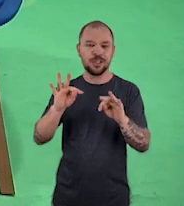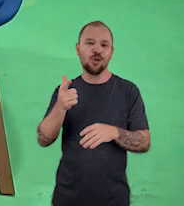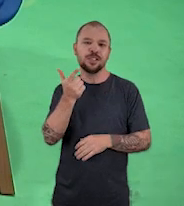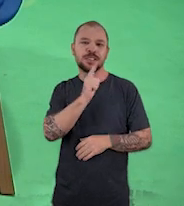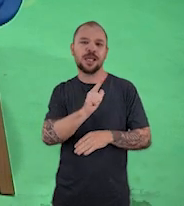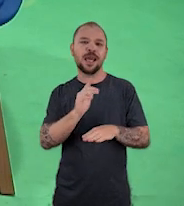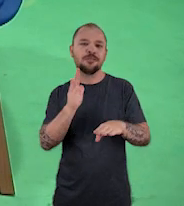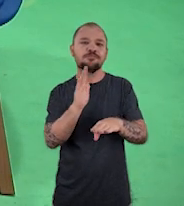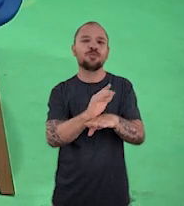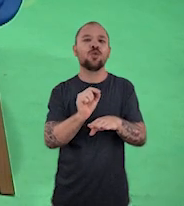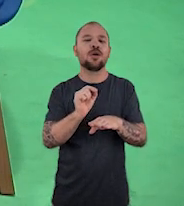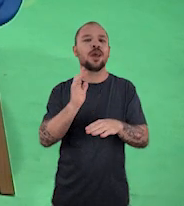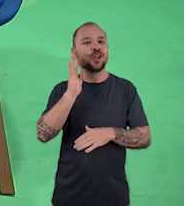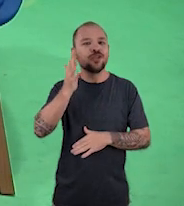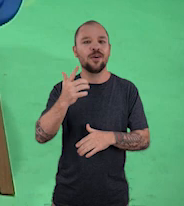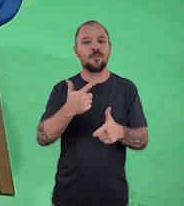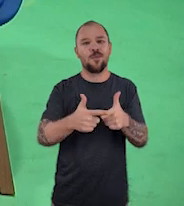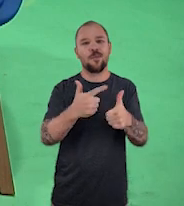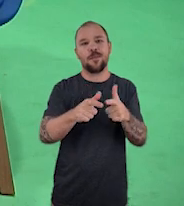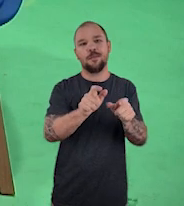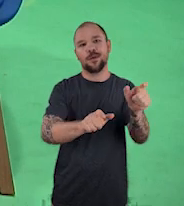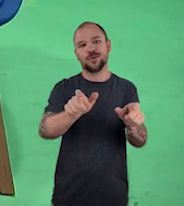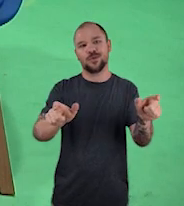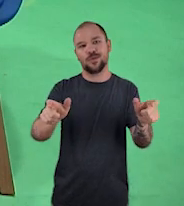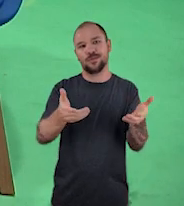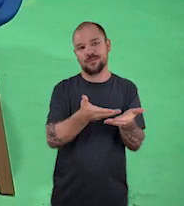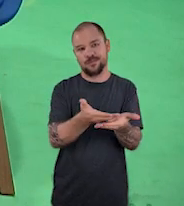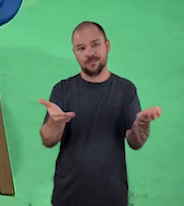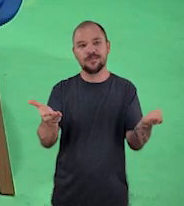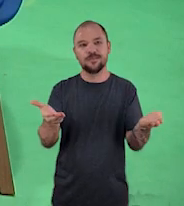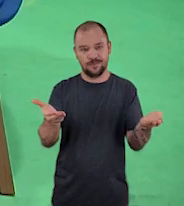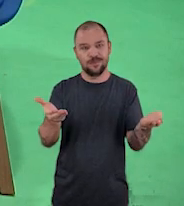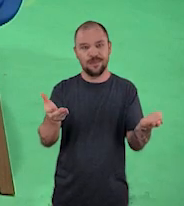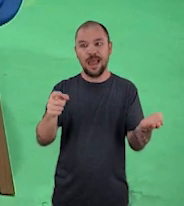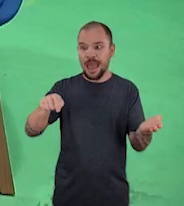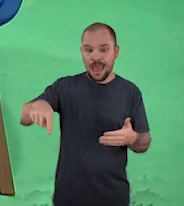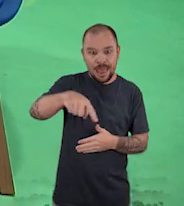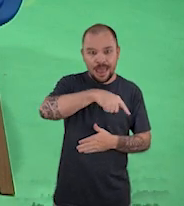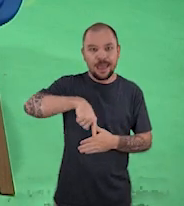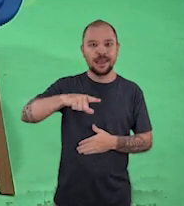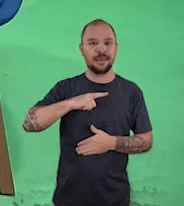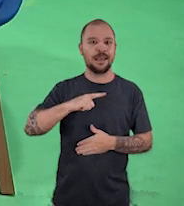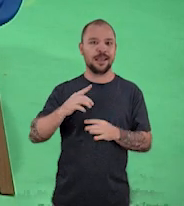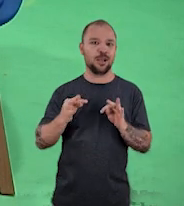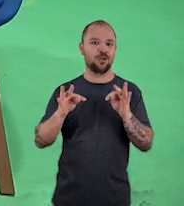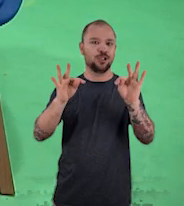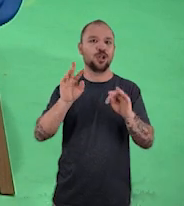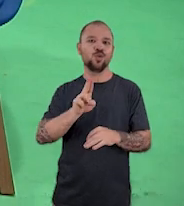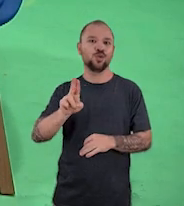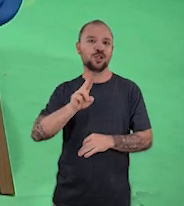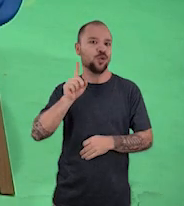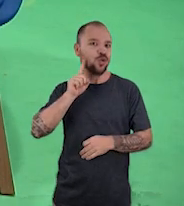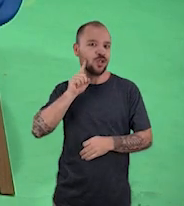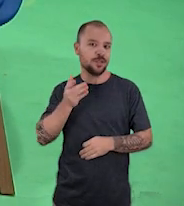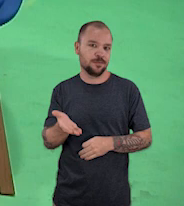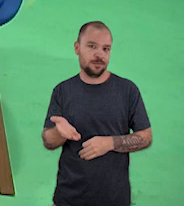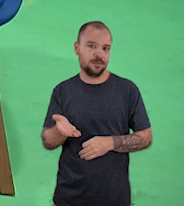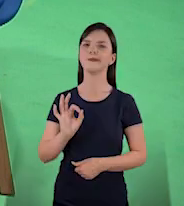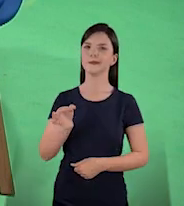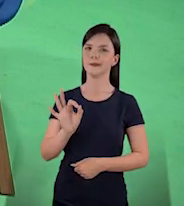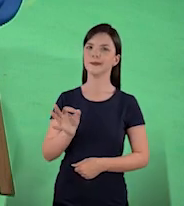tecnologia, de fato, que resolve os problemas das pessoas, né? É a tecnologia que a gente vê aqui ao nosso redor e que a gente usa.